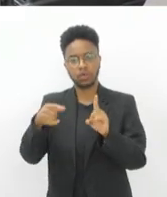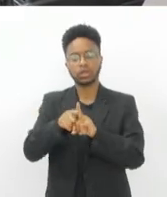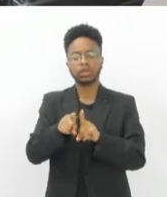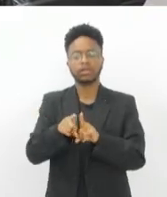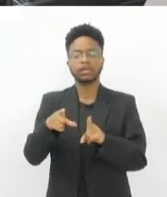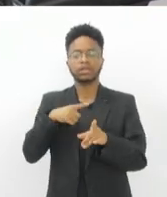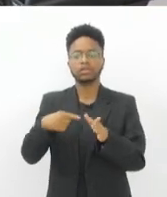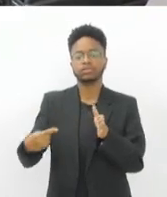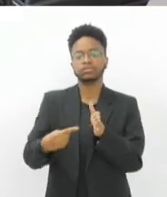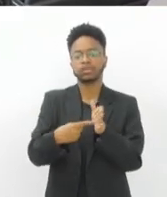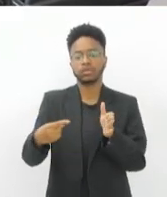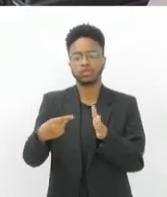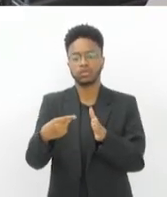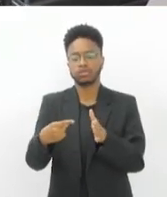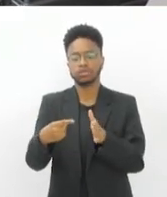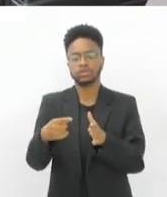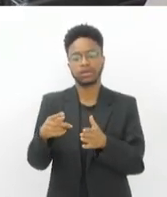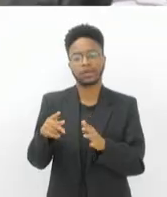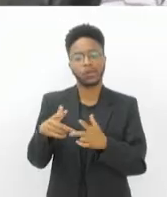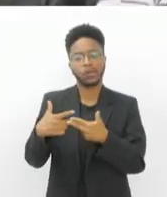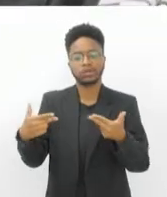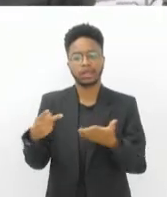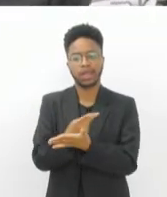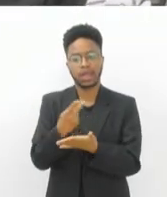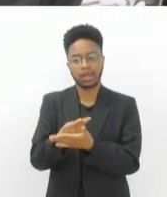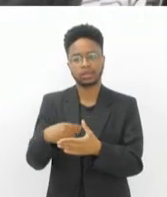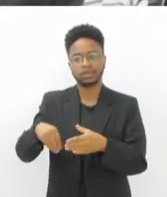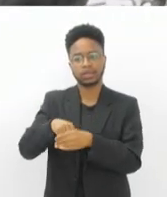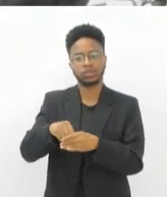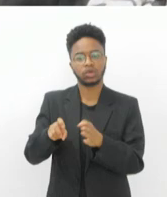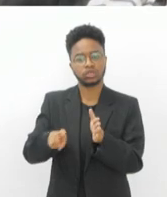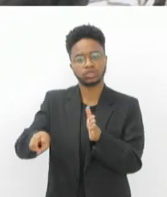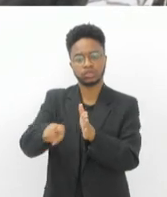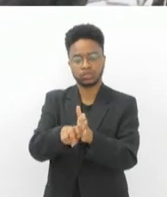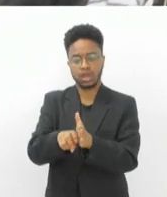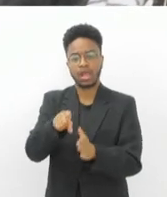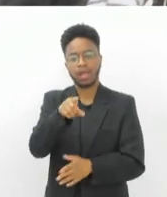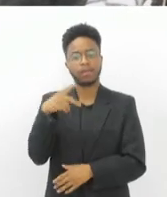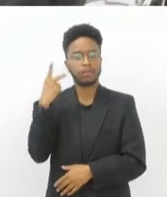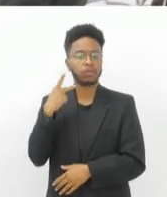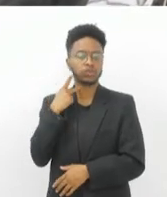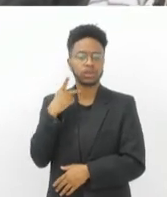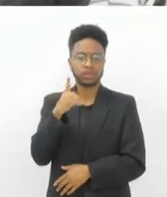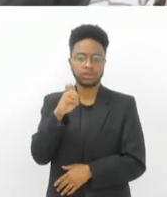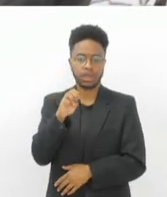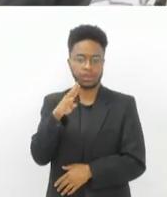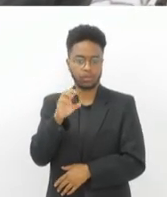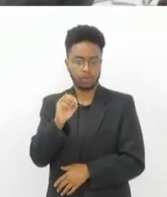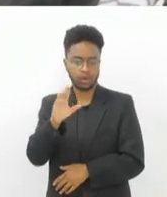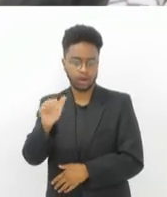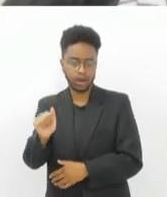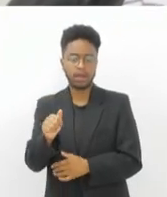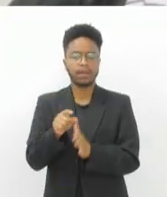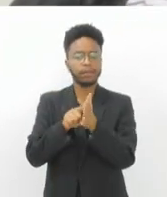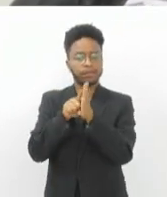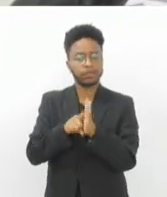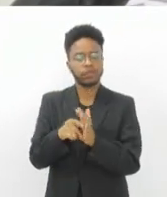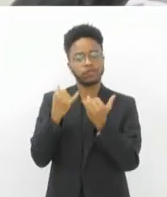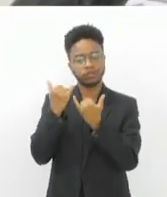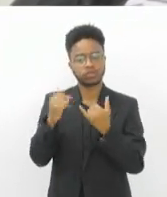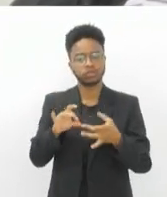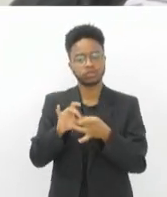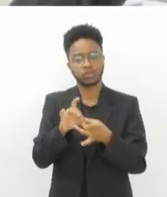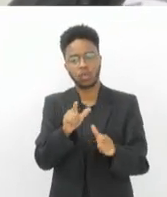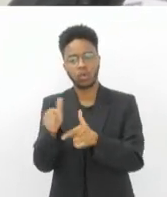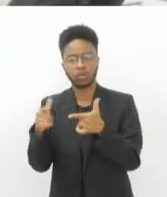irregularidades no estacionamento da unidade, a promotora Débora Vicente vai buscar informações com as demais promotorias